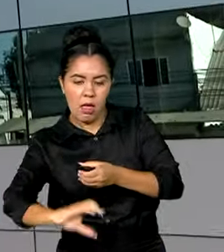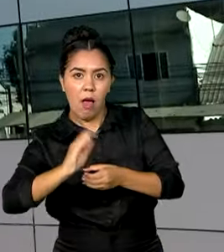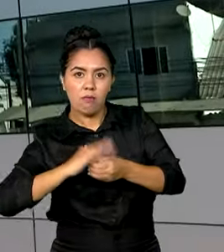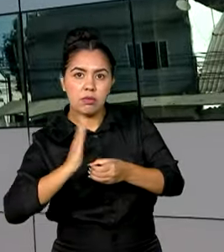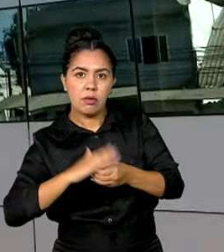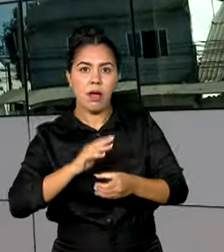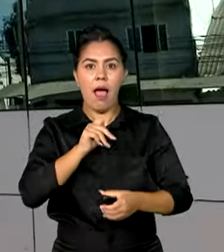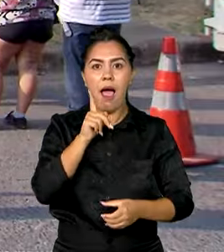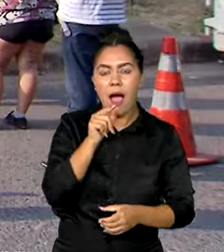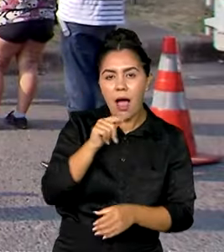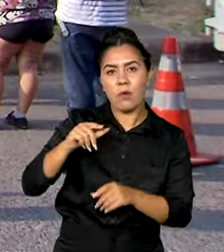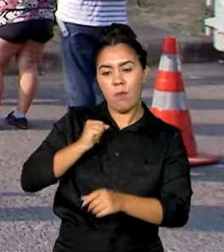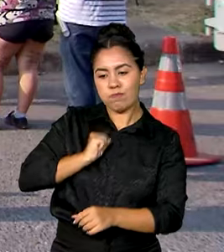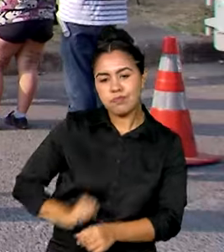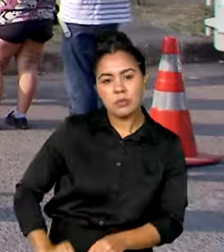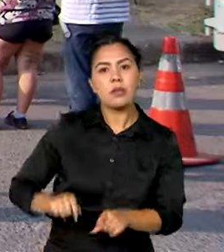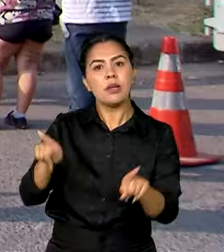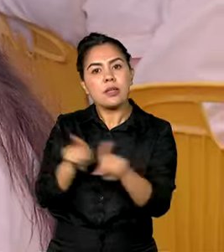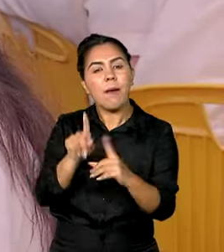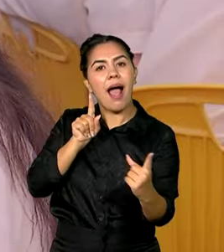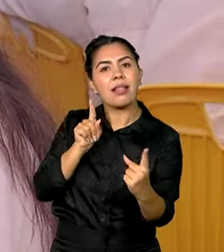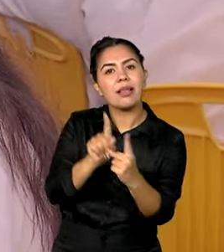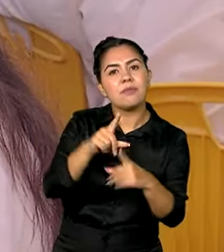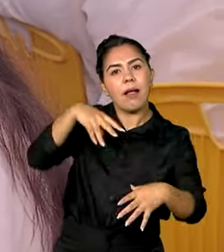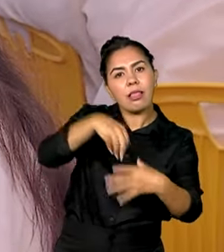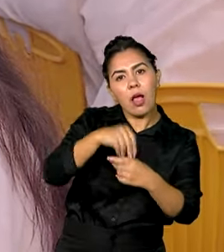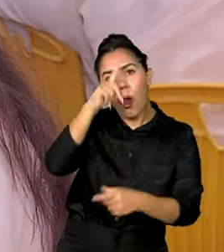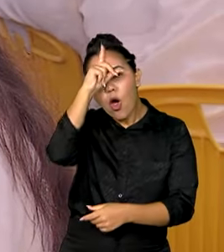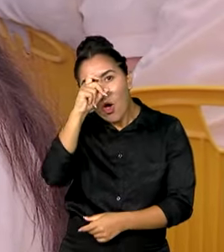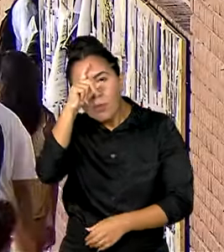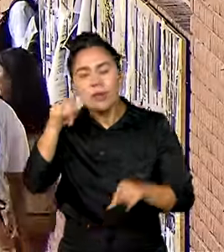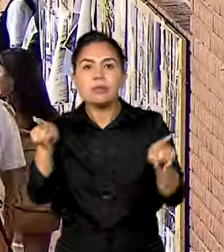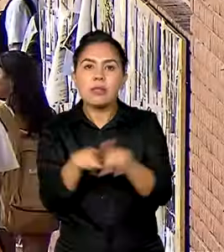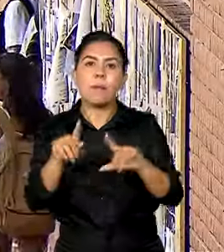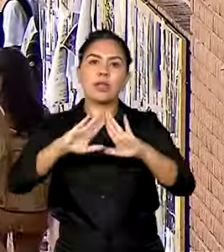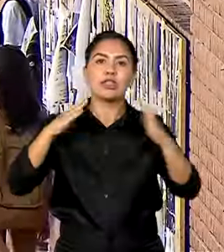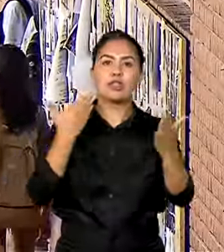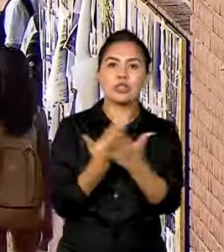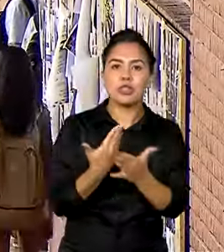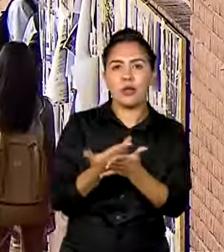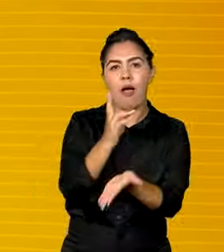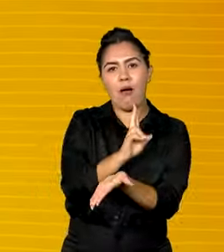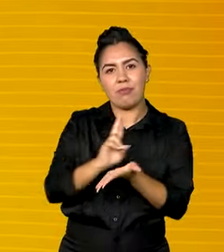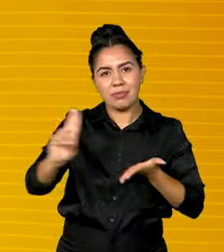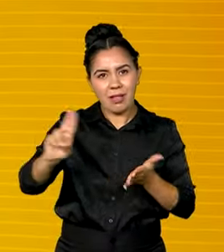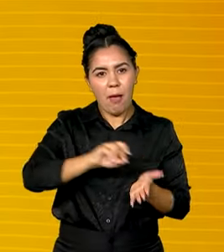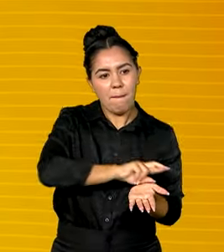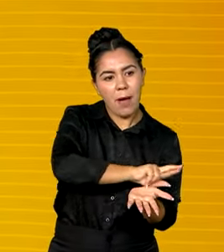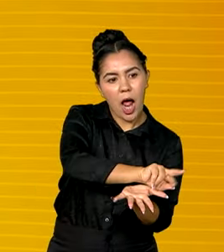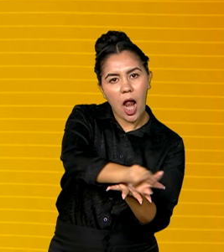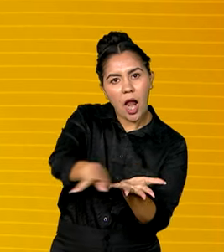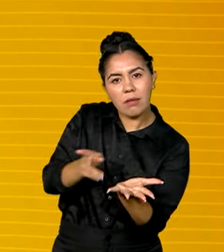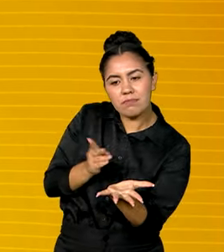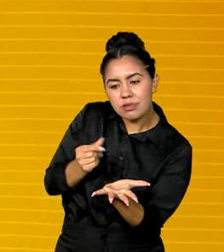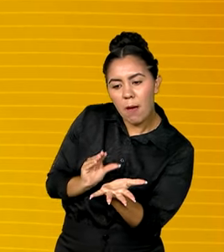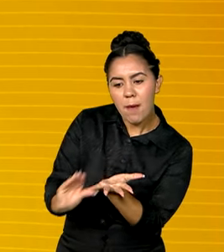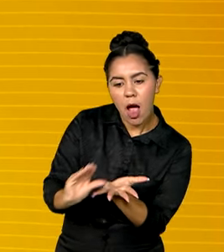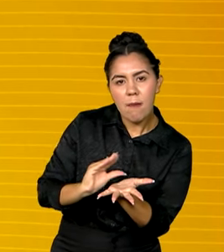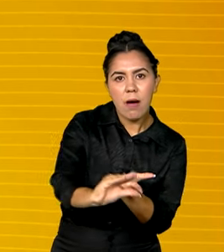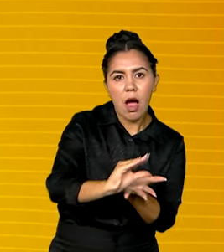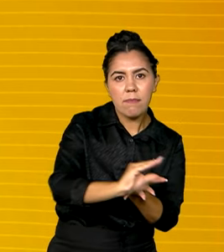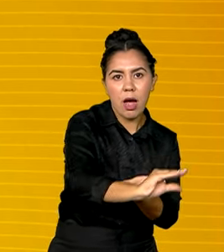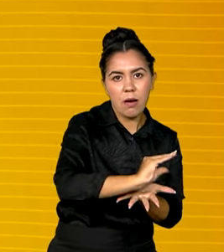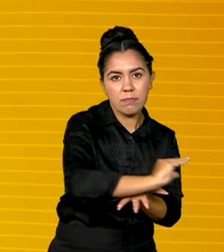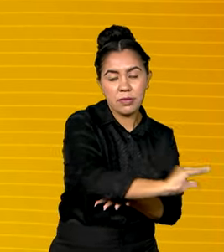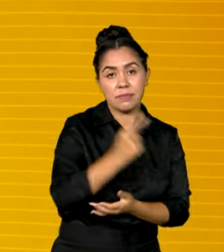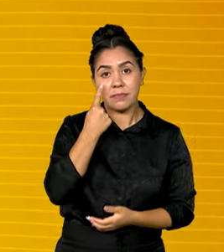atendimento em hospitais e postos de saúde, funcionamento de escolas e universidades. O crescimento da